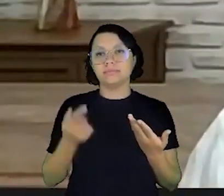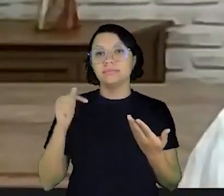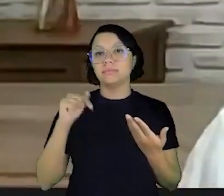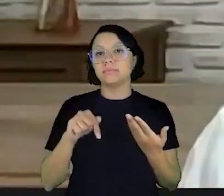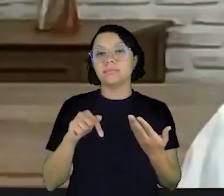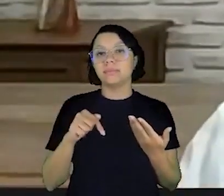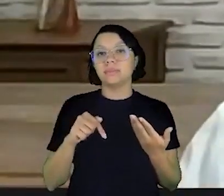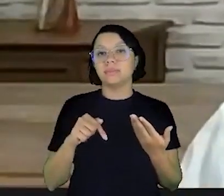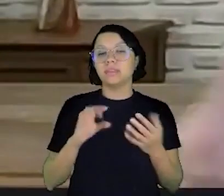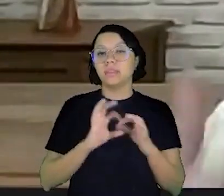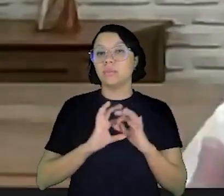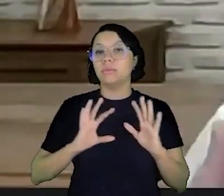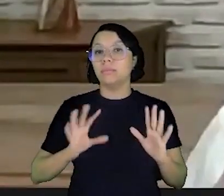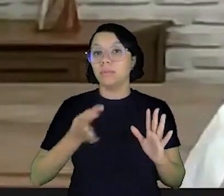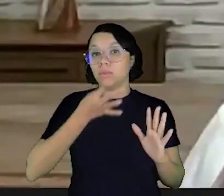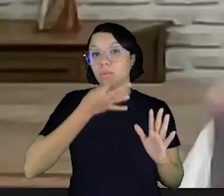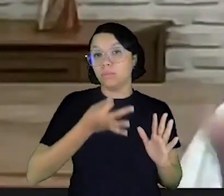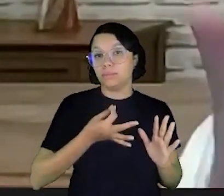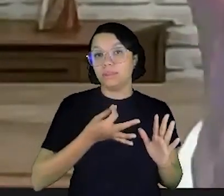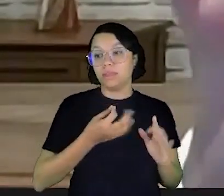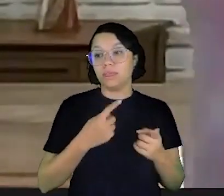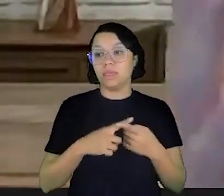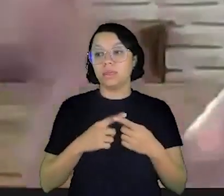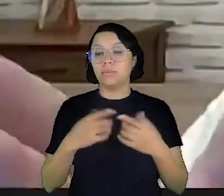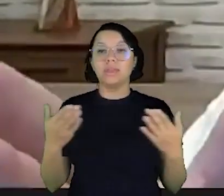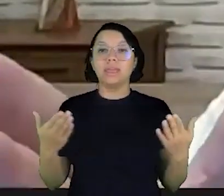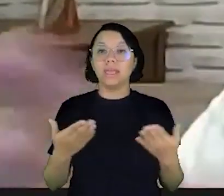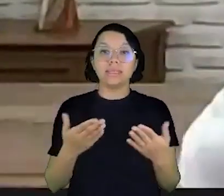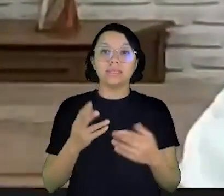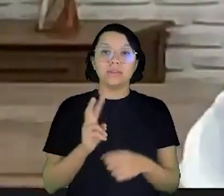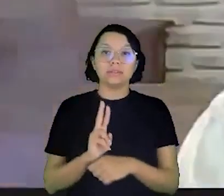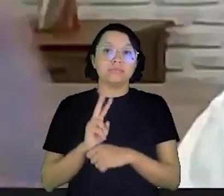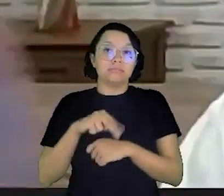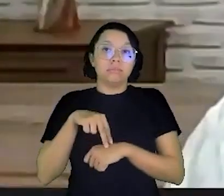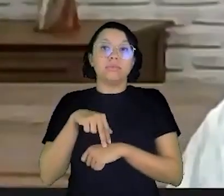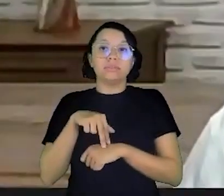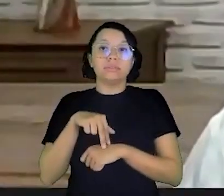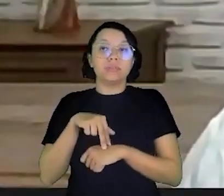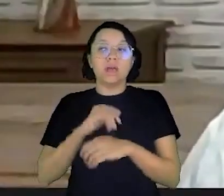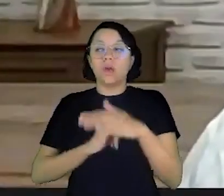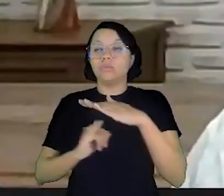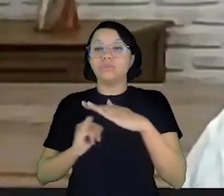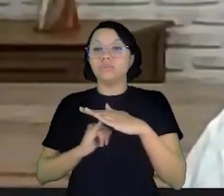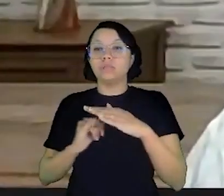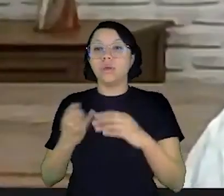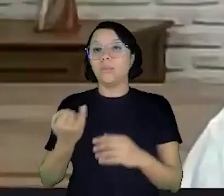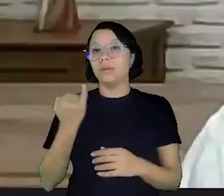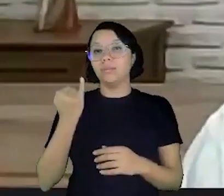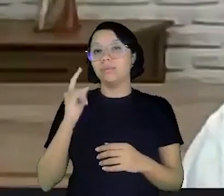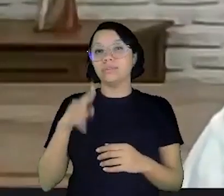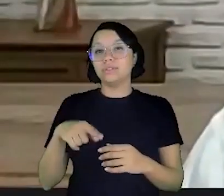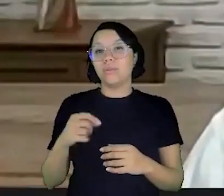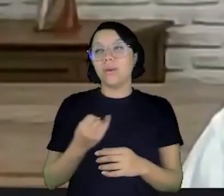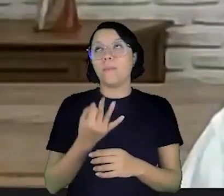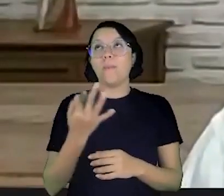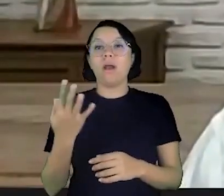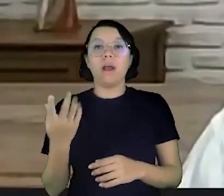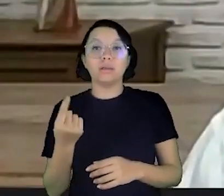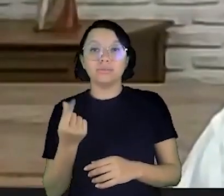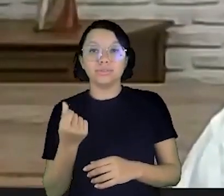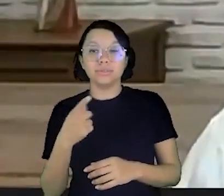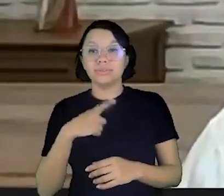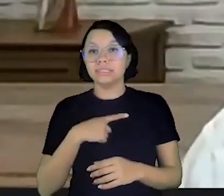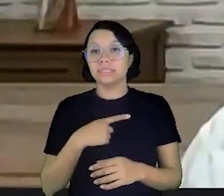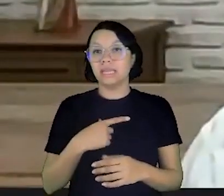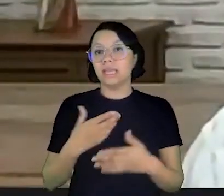tem um ponto e aqui eu me permito inclusive opinar porque essa é a nossa posição institucional o que importa não